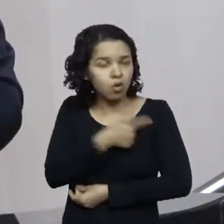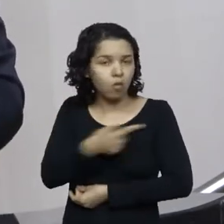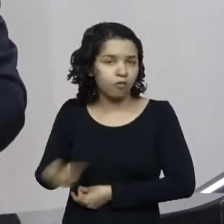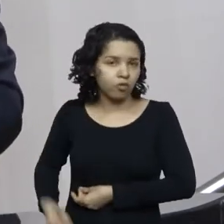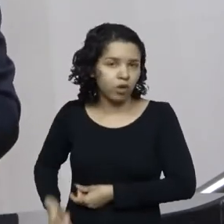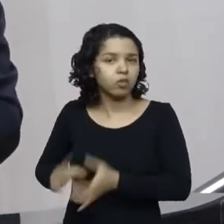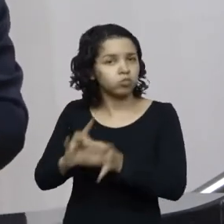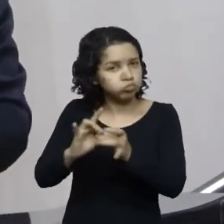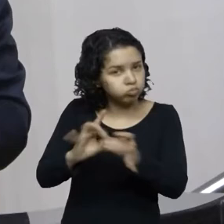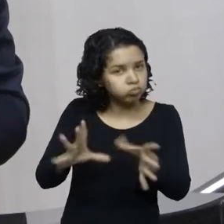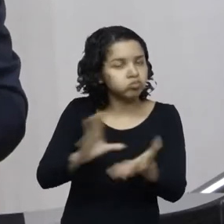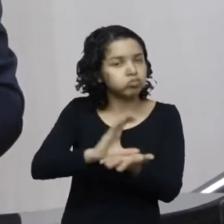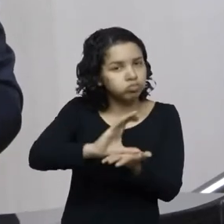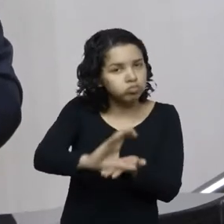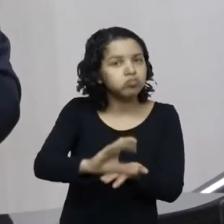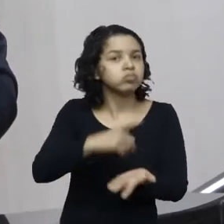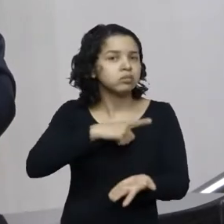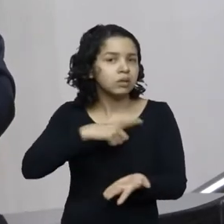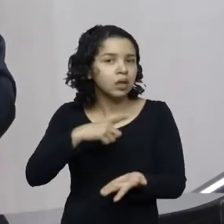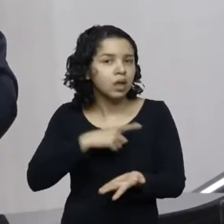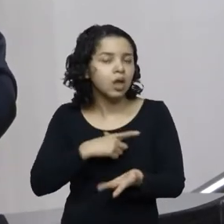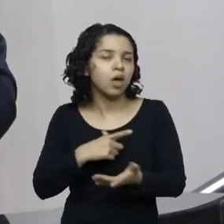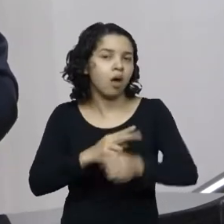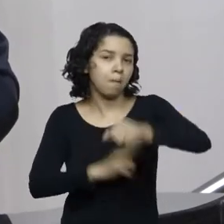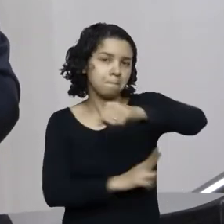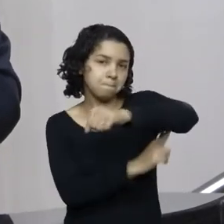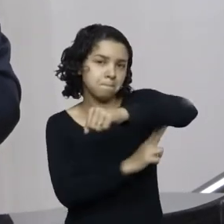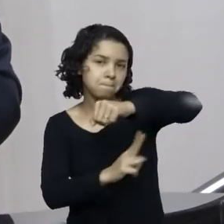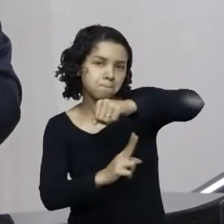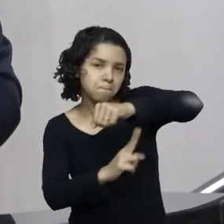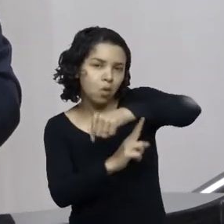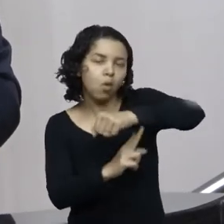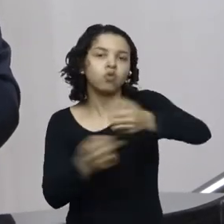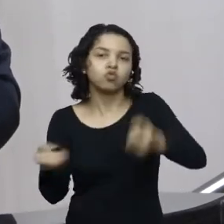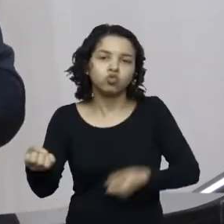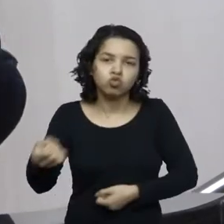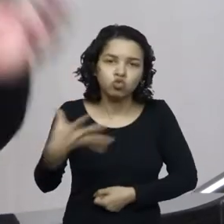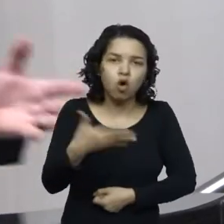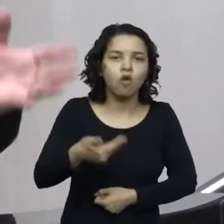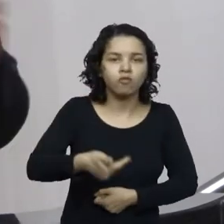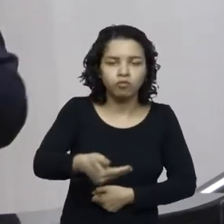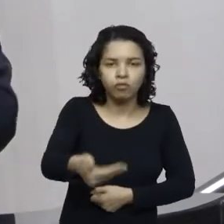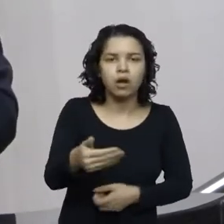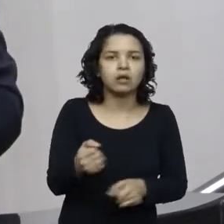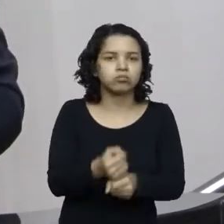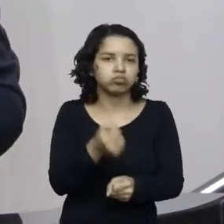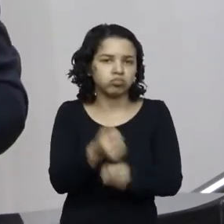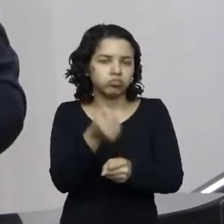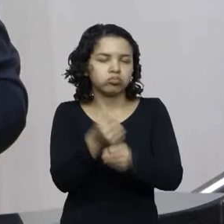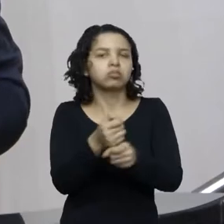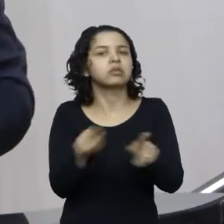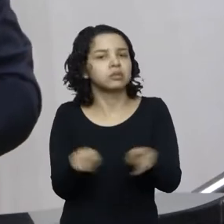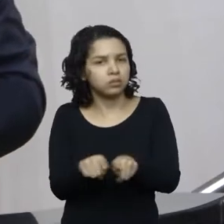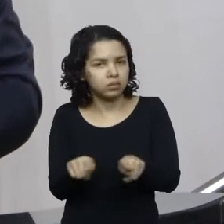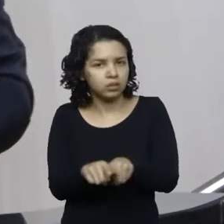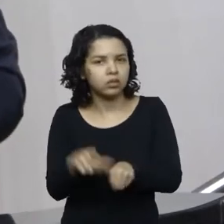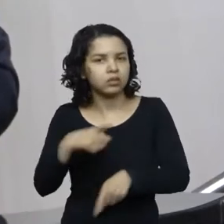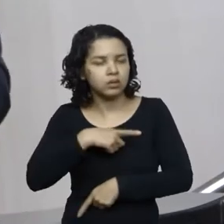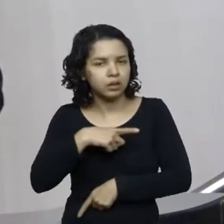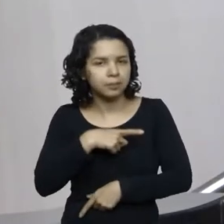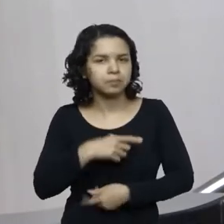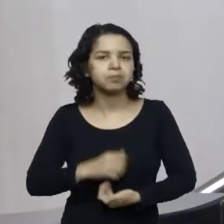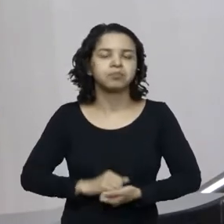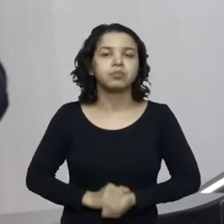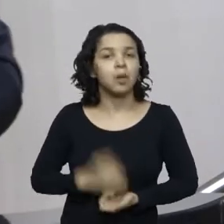Verniduve, que é da nova ponte que liga a rua Mike Andersen Deick, que liga a Bernardo com a rodovia Verniduve, uma